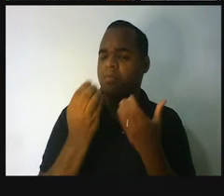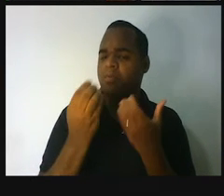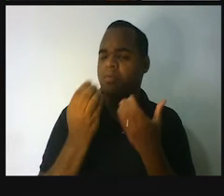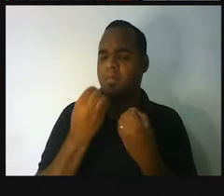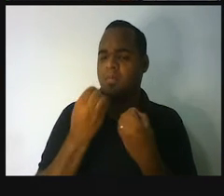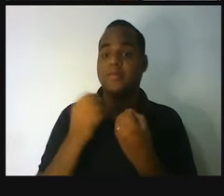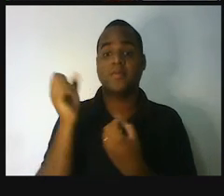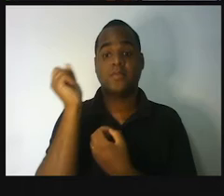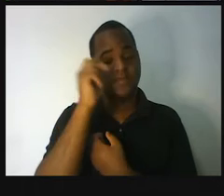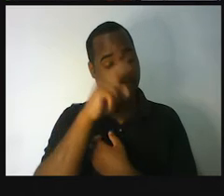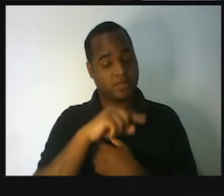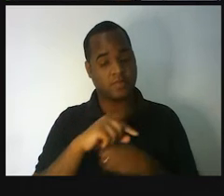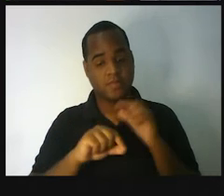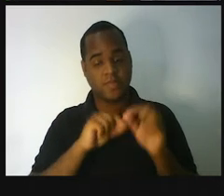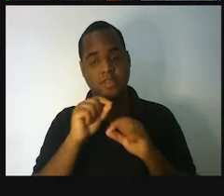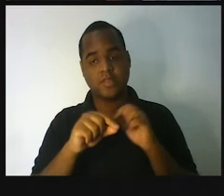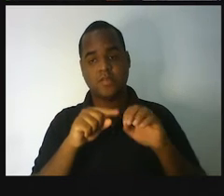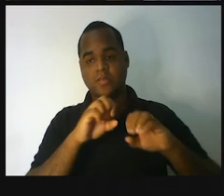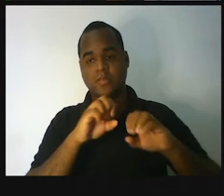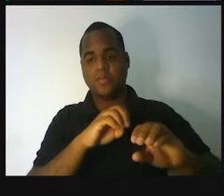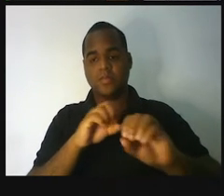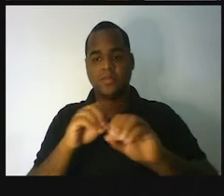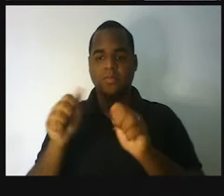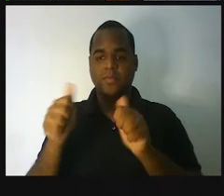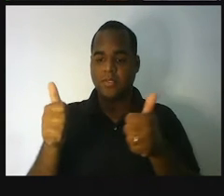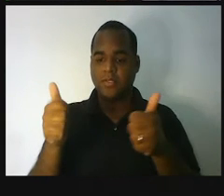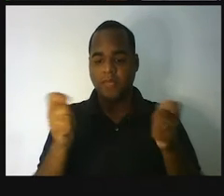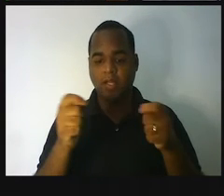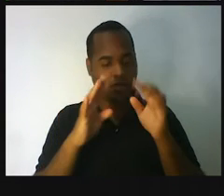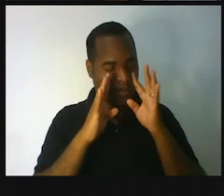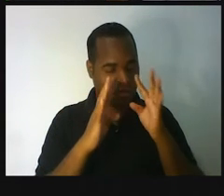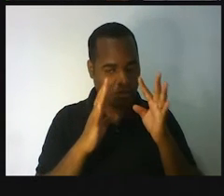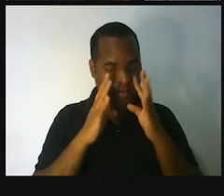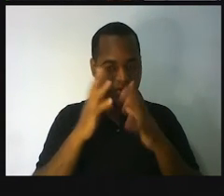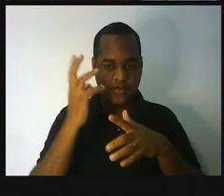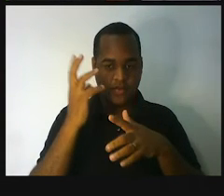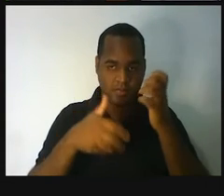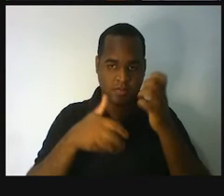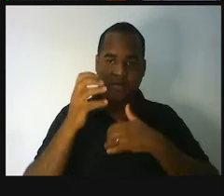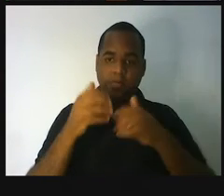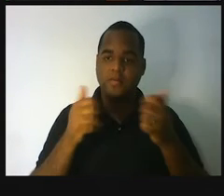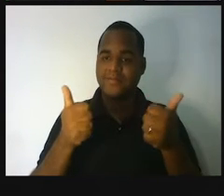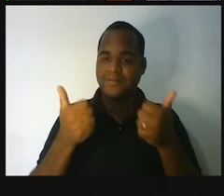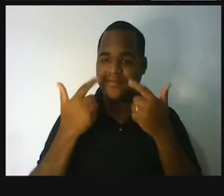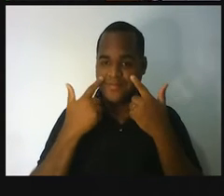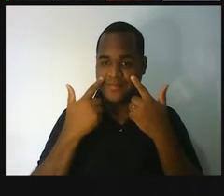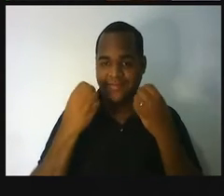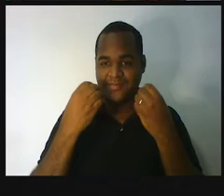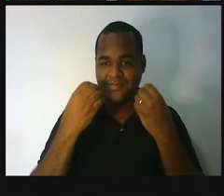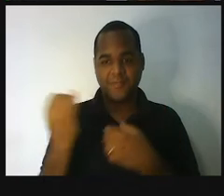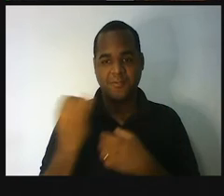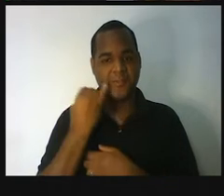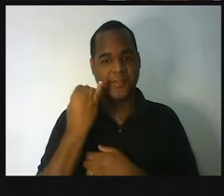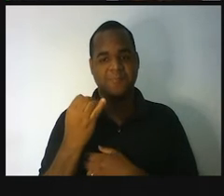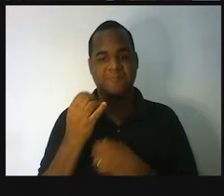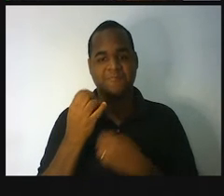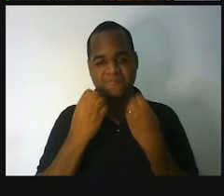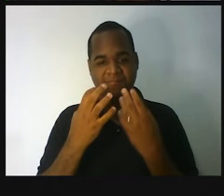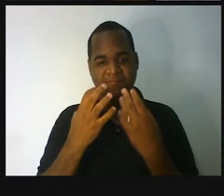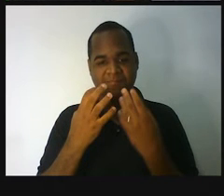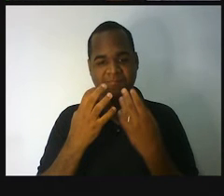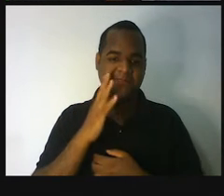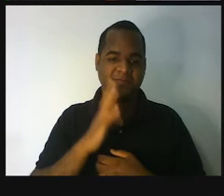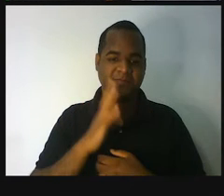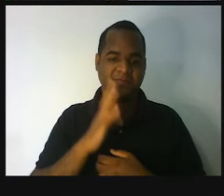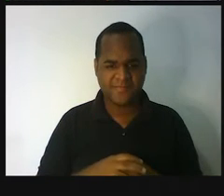que o está trazendo aí na aula? Preste atenção que você vai entender e vai ser muito bacana o que você vai aprender nessa aula de hoje. Então,